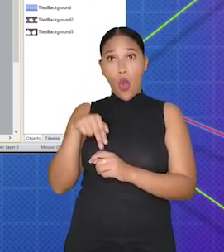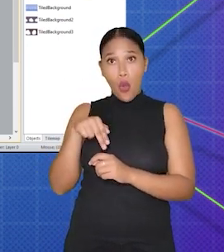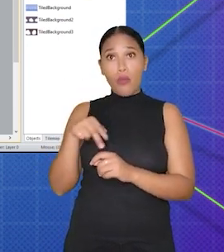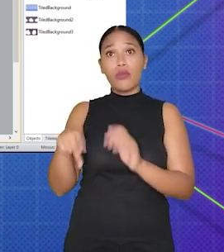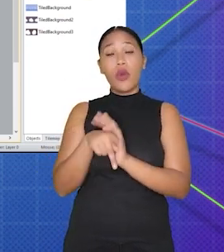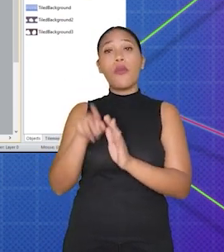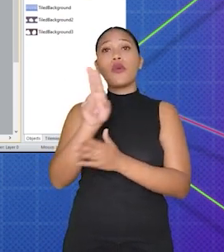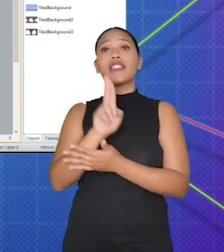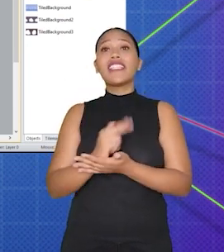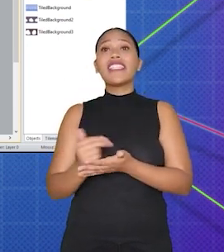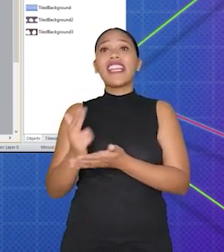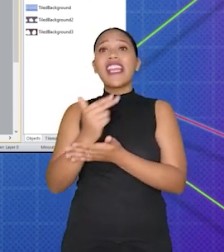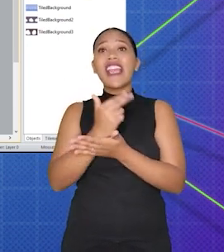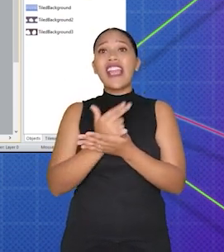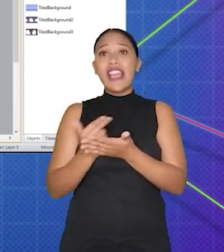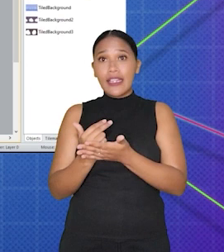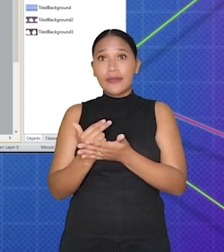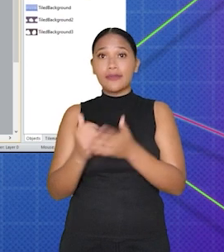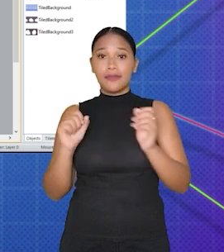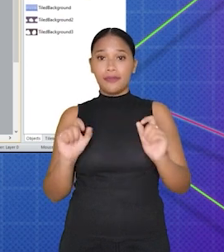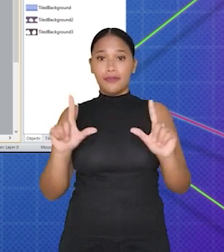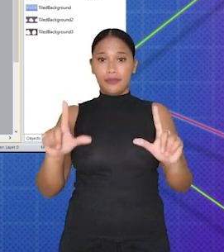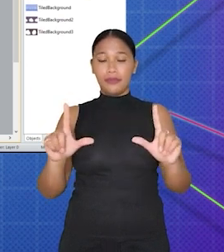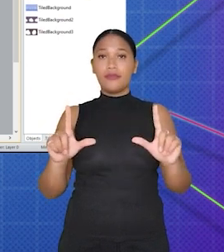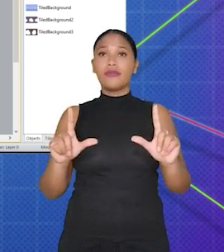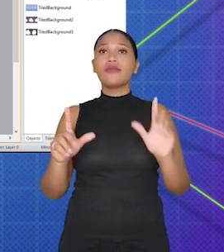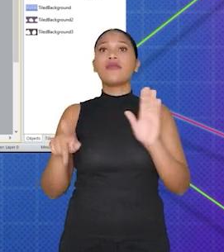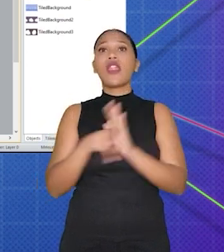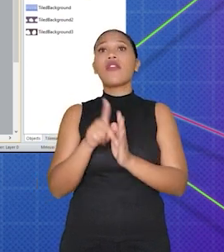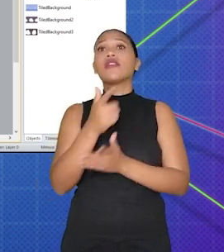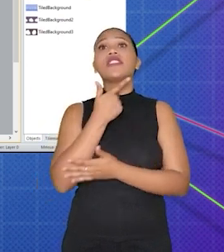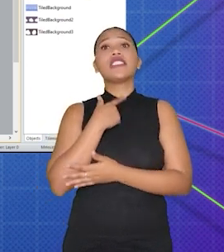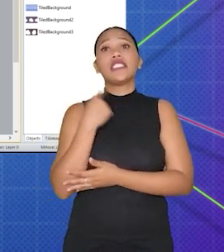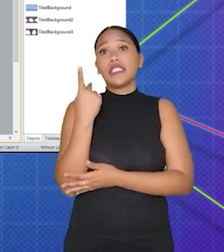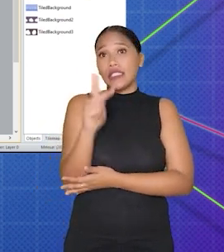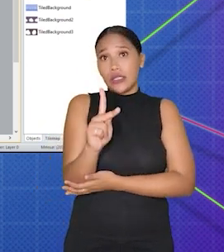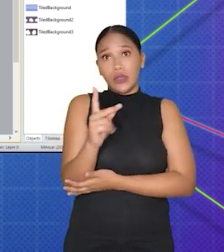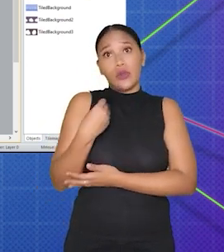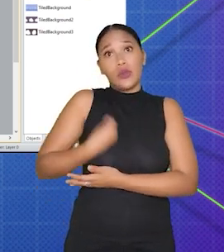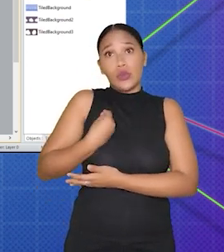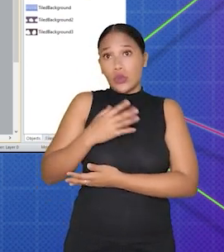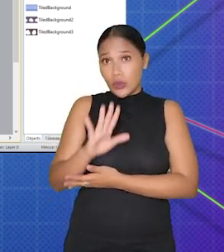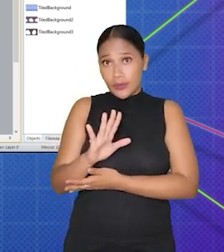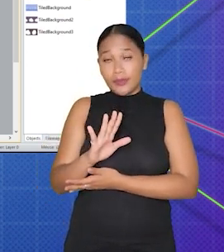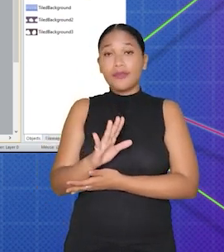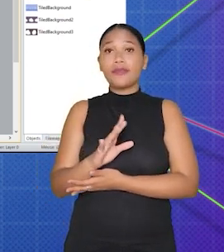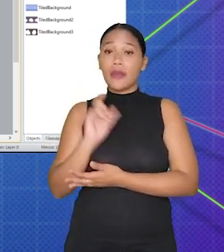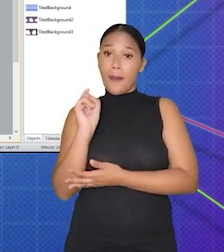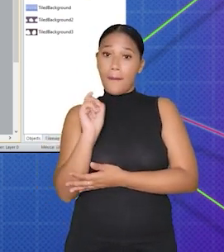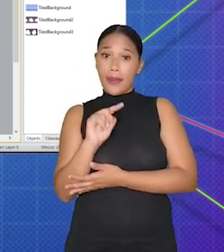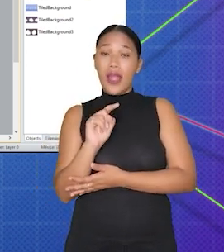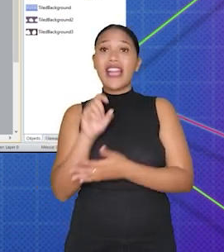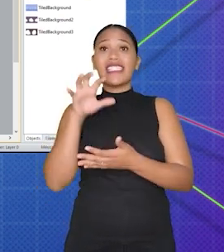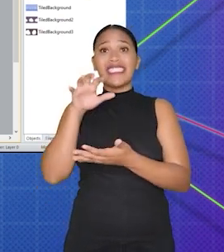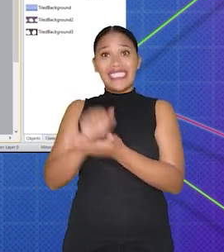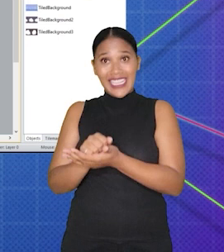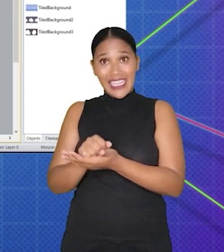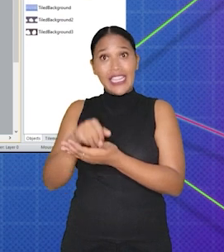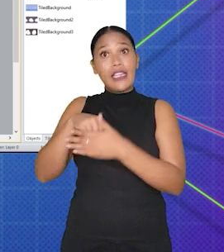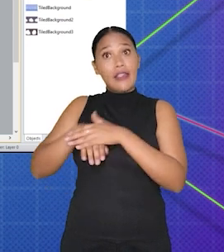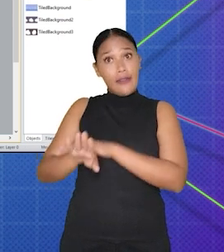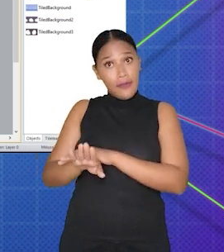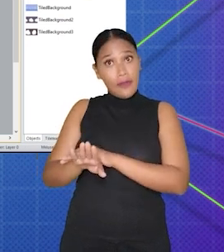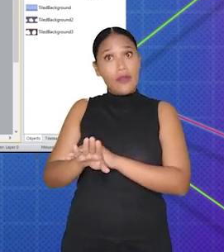para desenhar a caixa de colisão em torno da área do sprite que você deseja detectar colisão. Clique em Save,